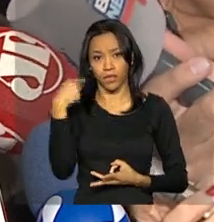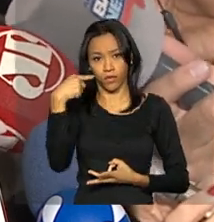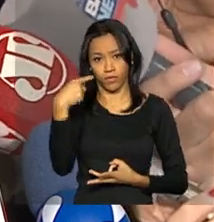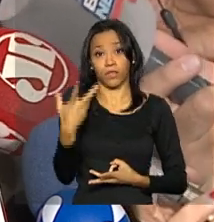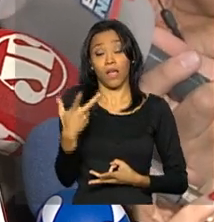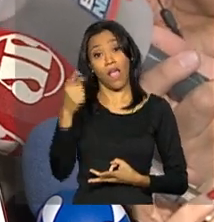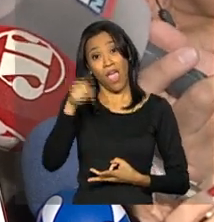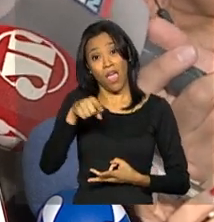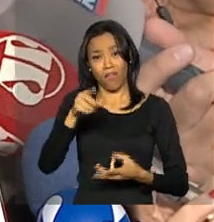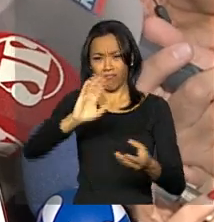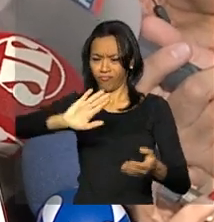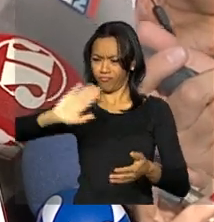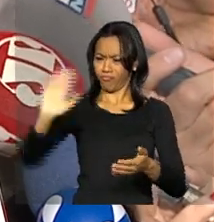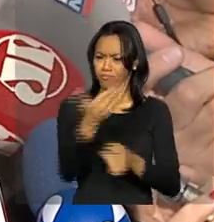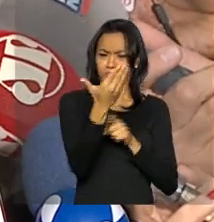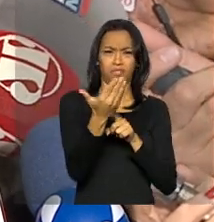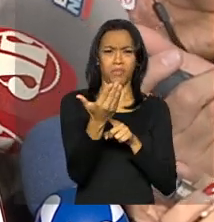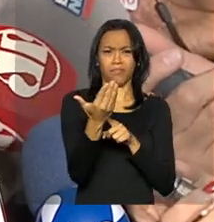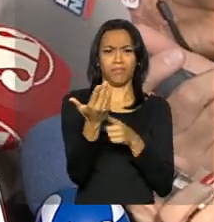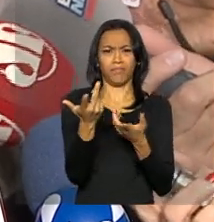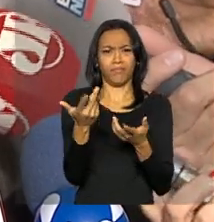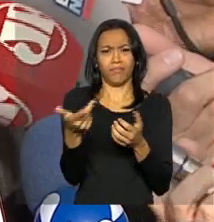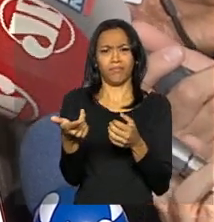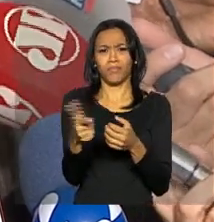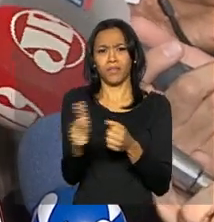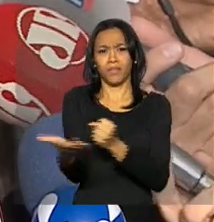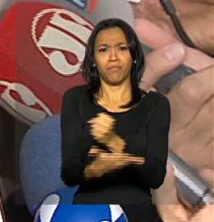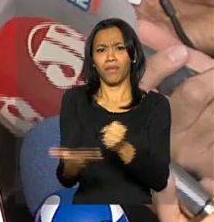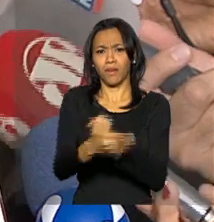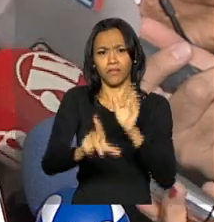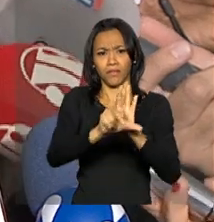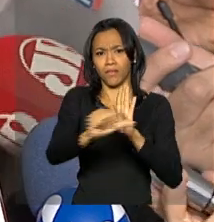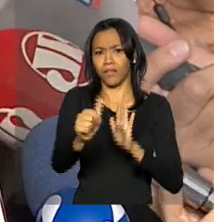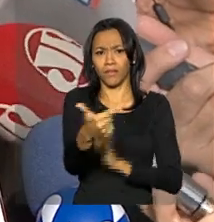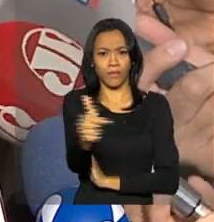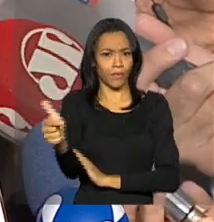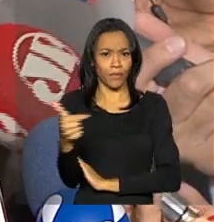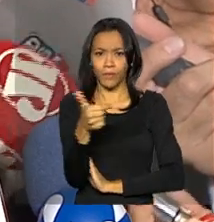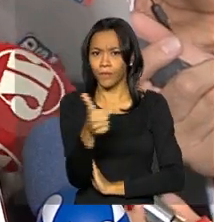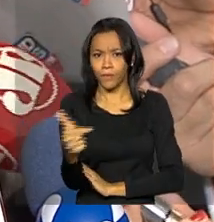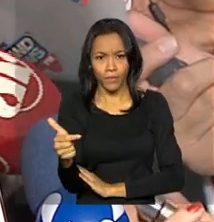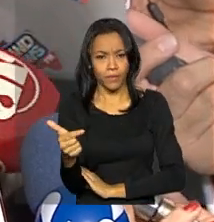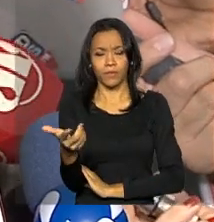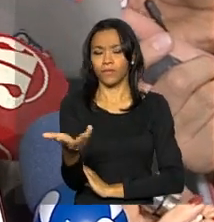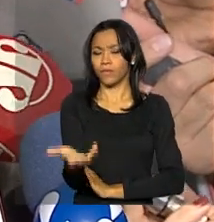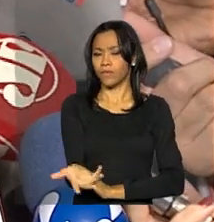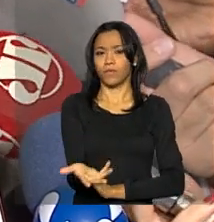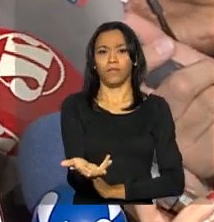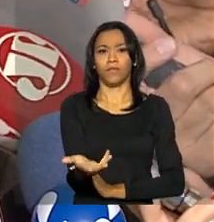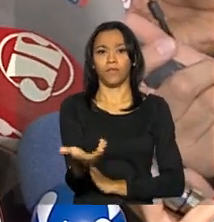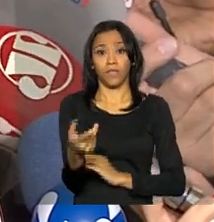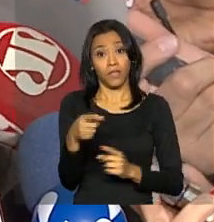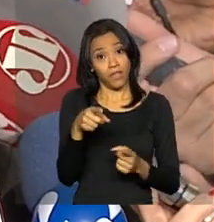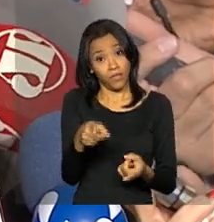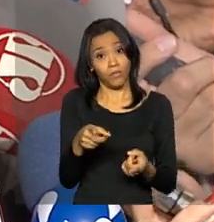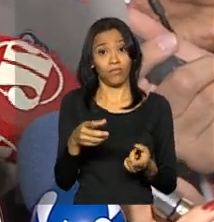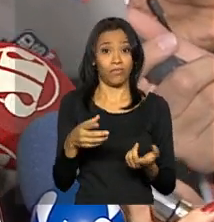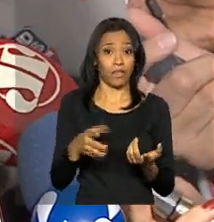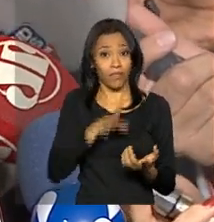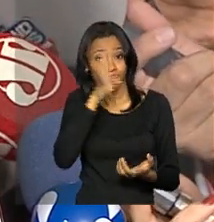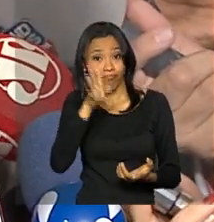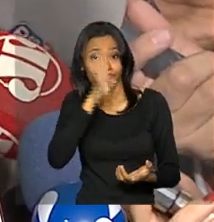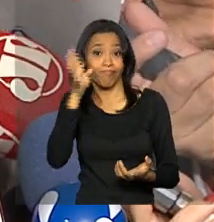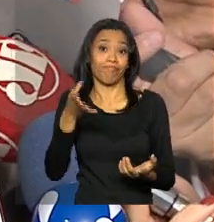esse é um impeachment sem causa. Por ser um impeachment sem causa, ele é um mau uso do dispositivo constitucional e, nesse sentido,